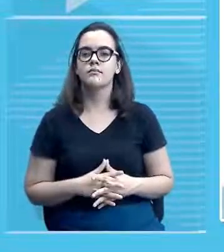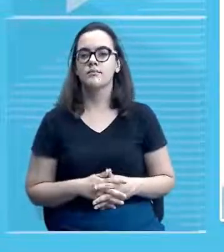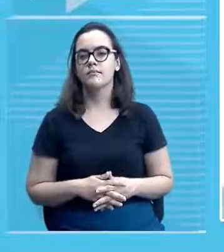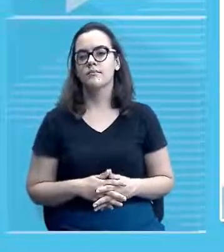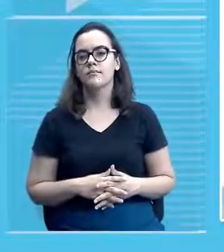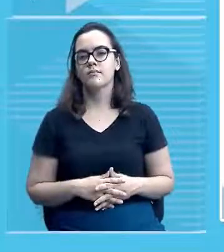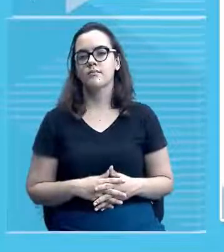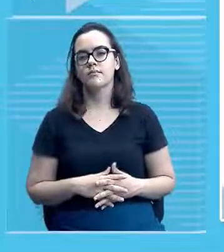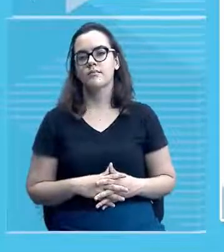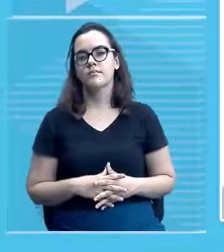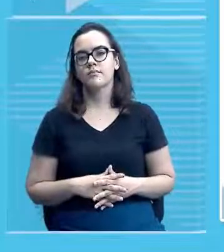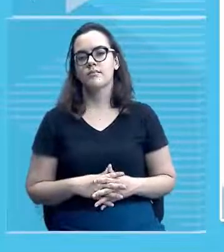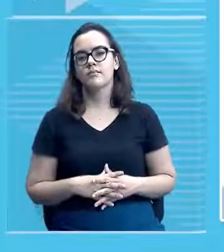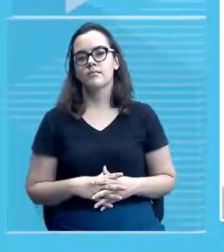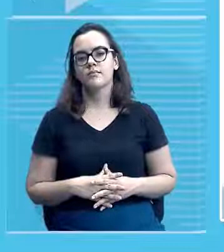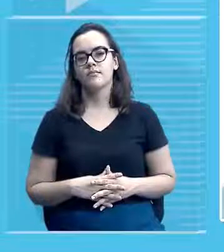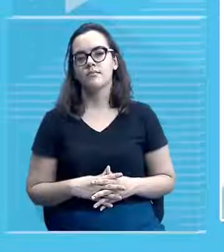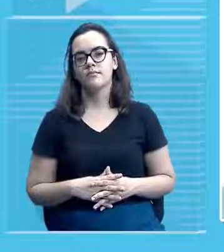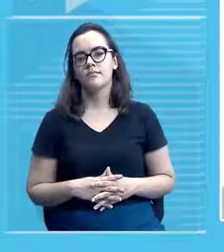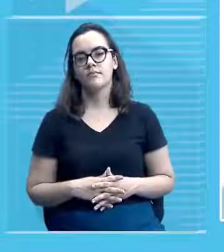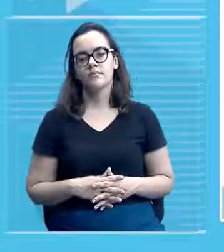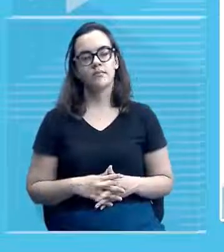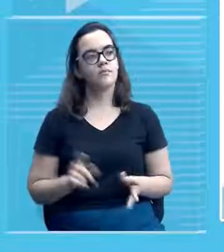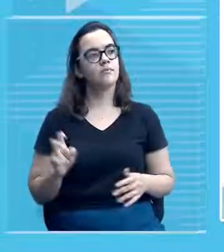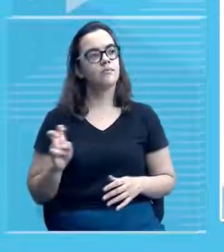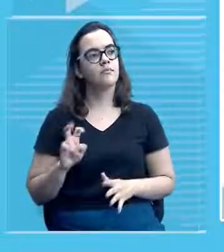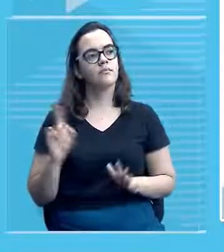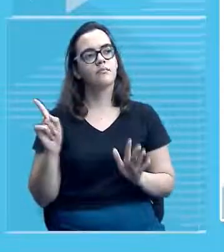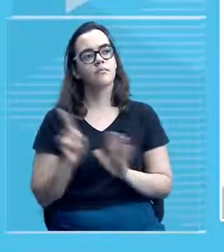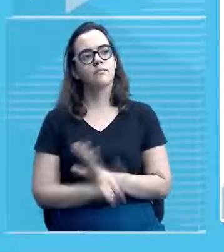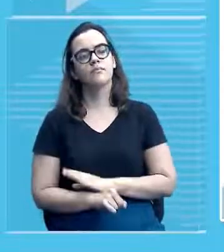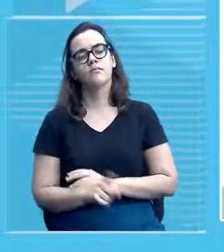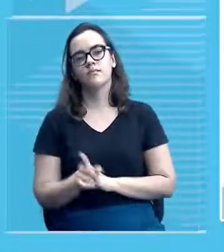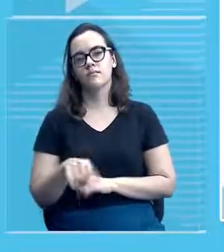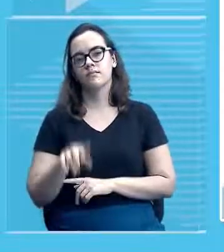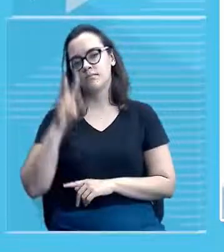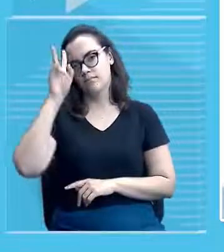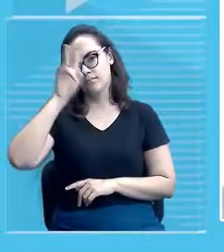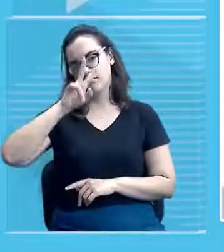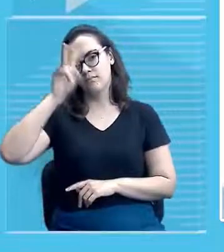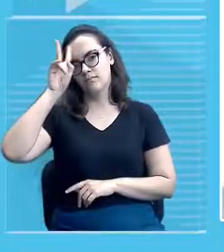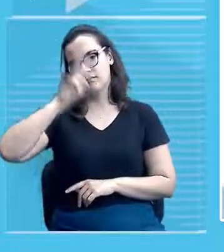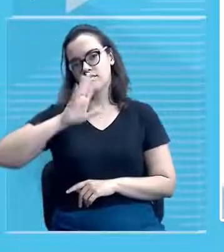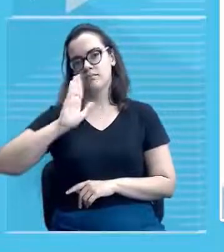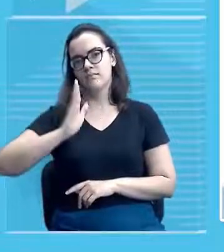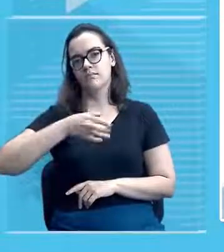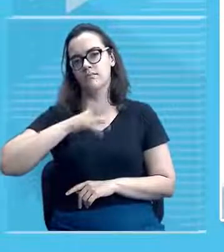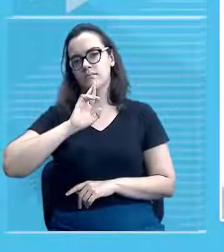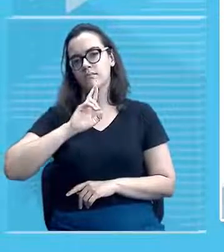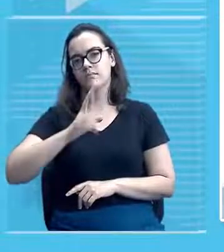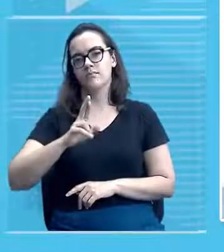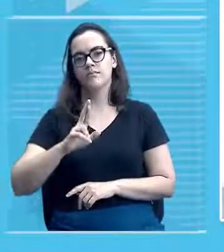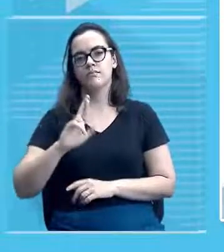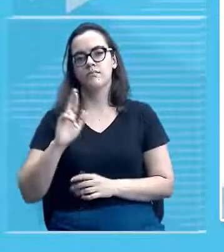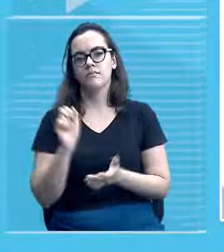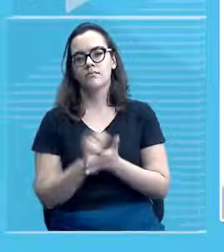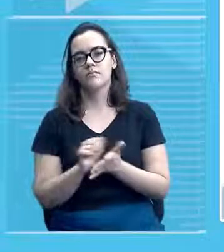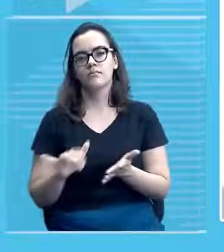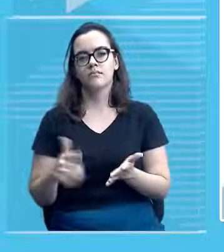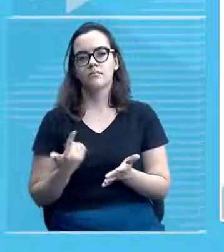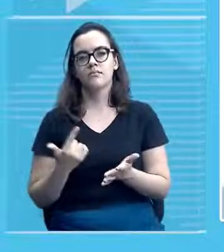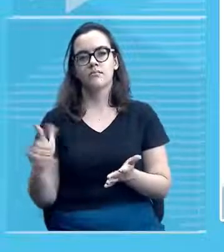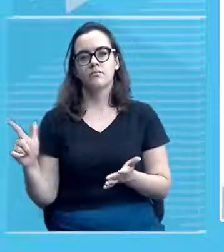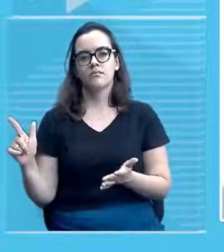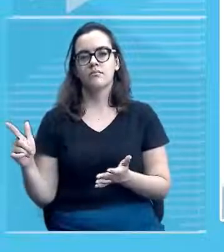olha só quinta questão lembre-se que nós já respondemos algumas questões em outros encontros e aí na